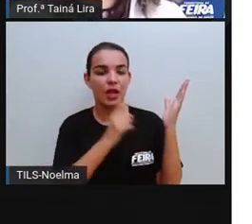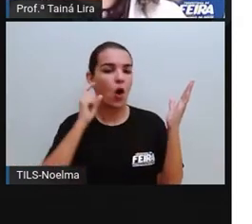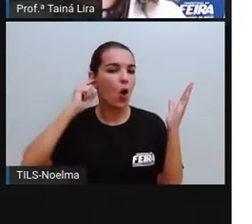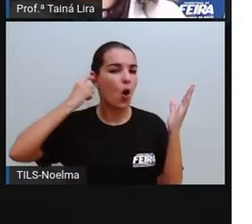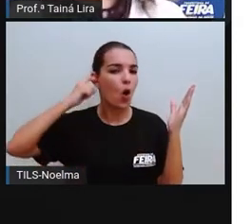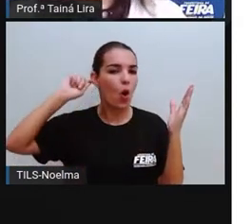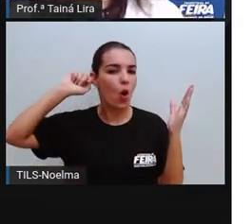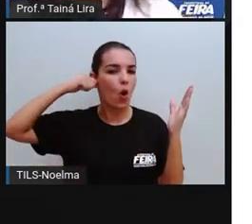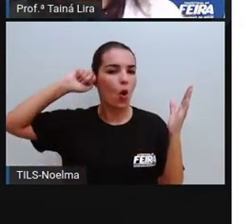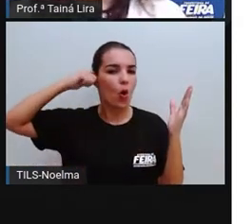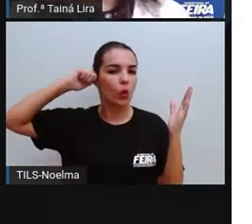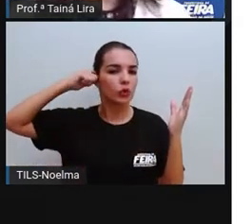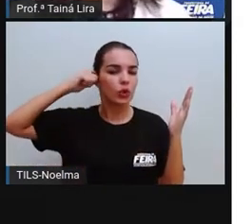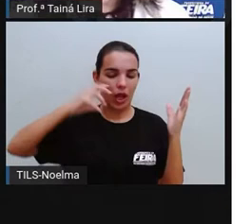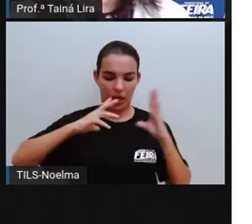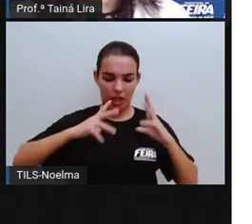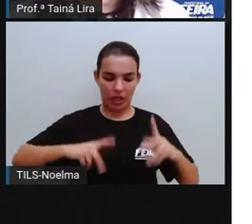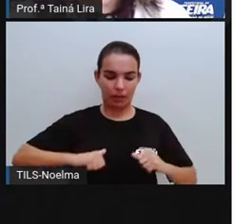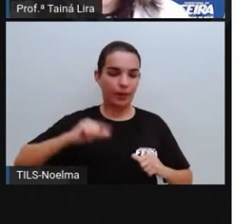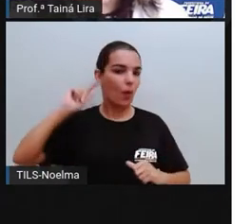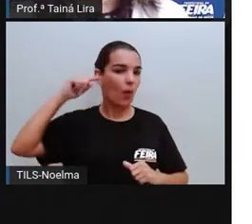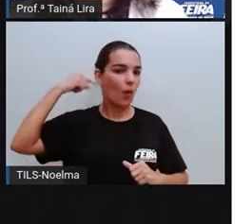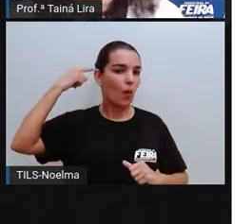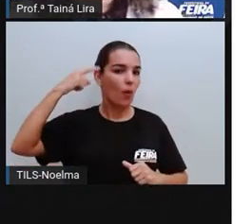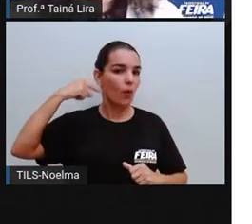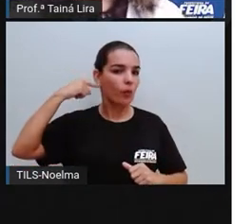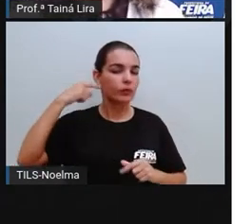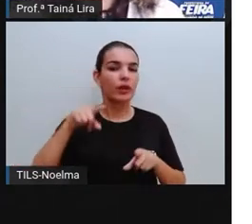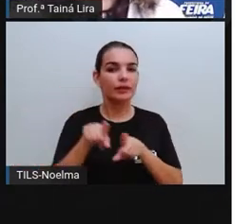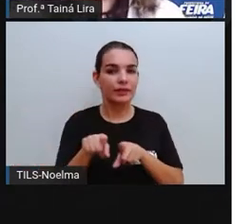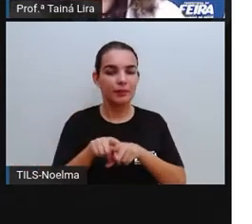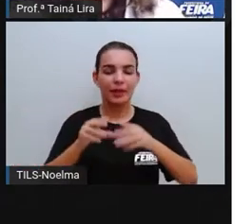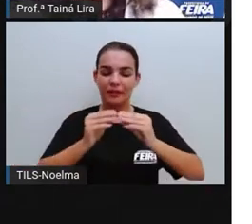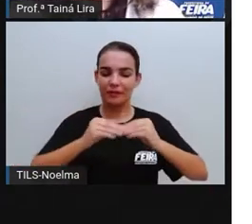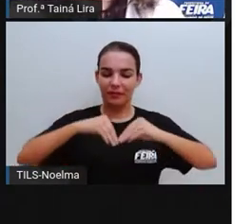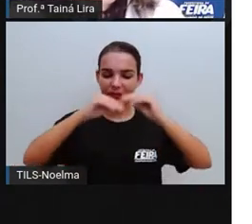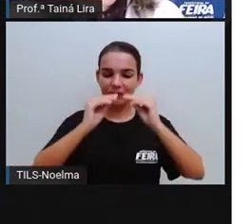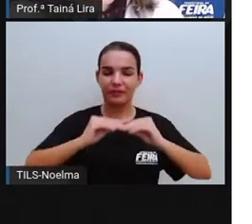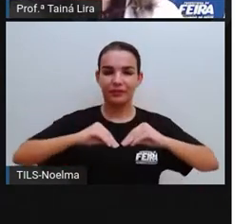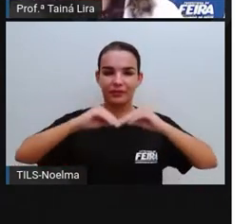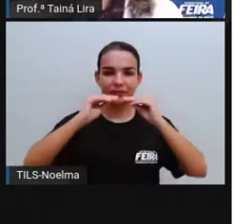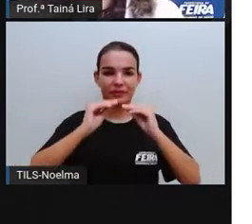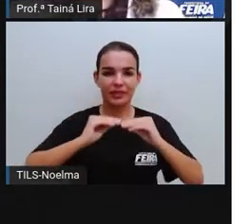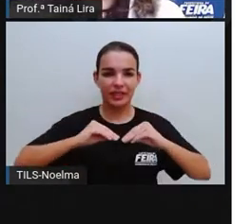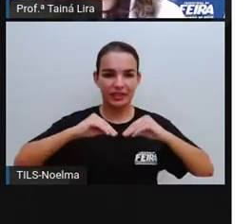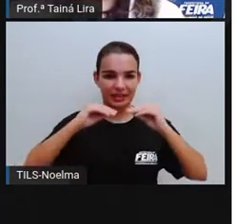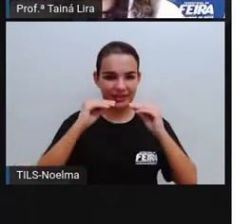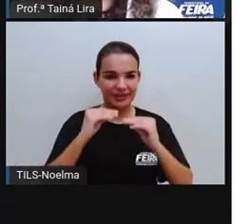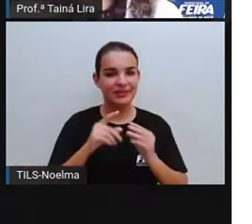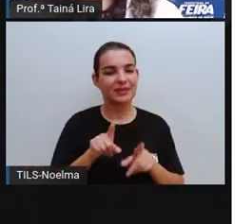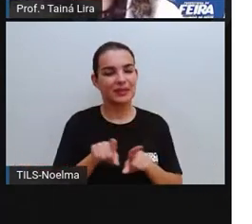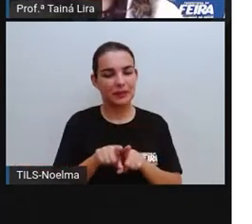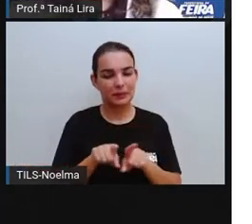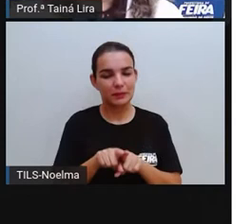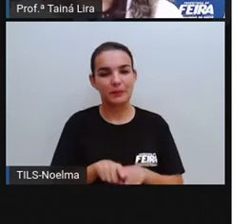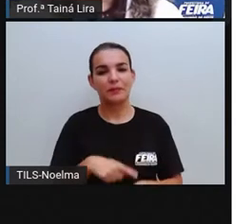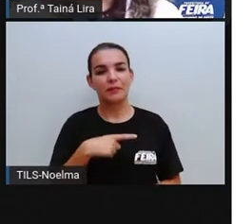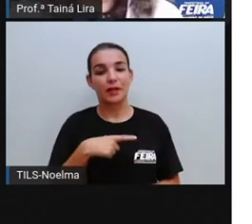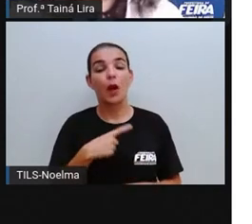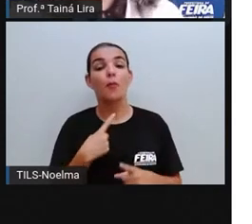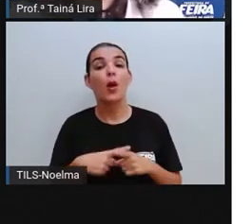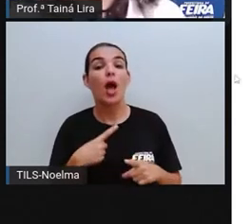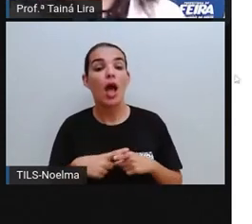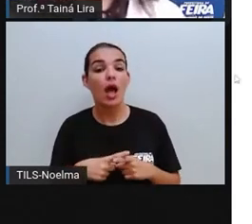os cotonetes, né? Inclusive, nós chamamos também os cotonetes de hastes flexíveis, justamente,